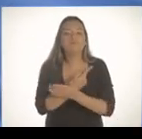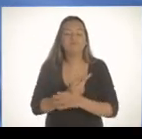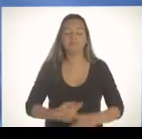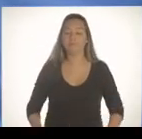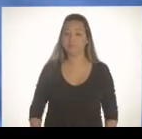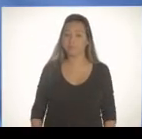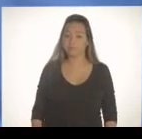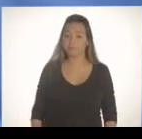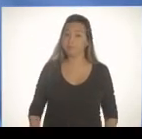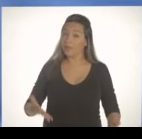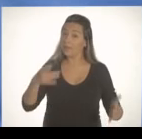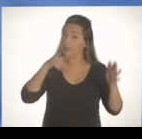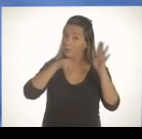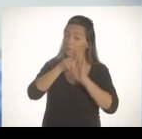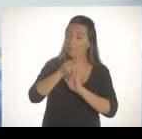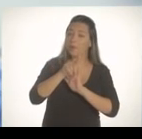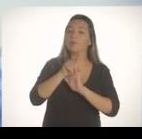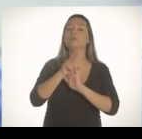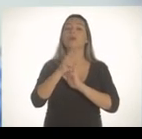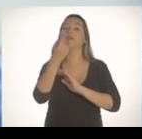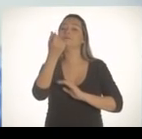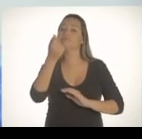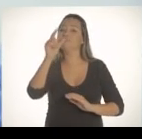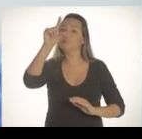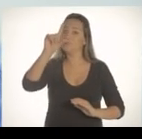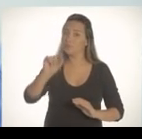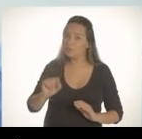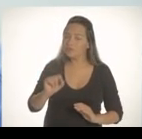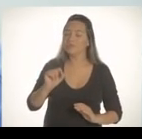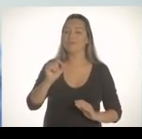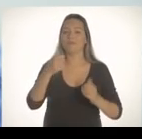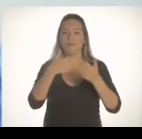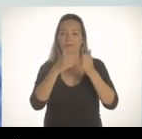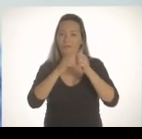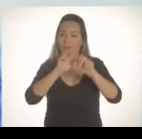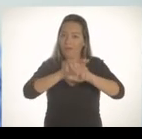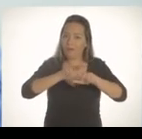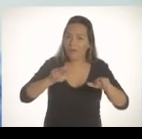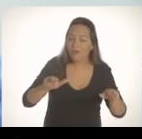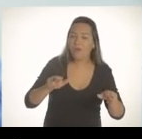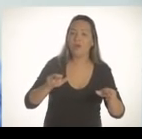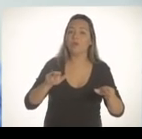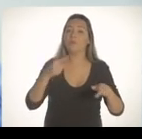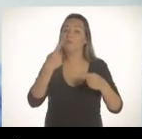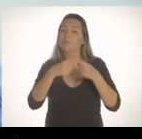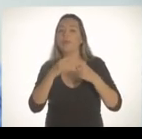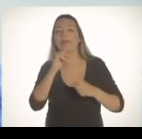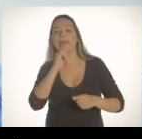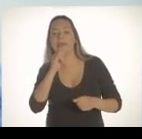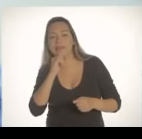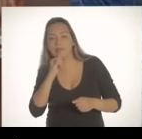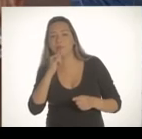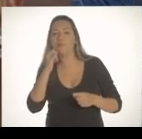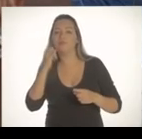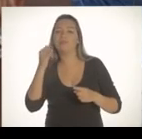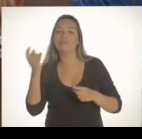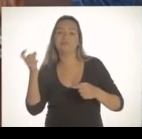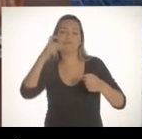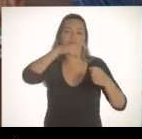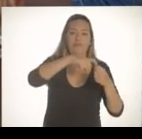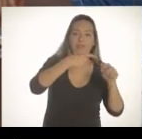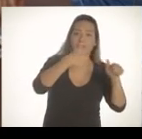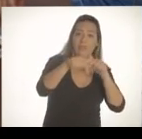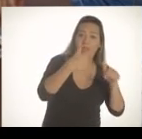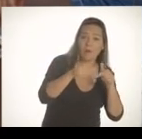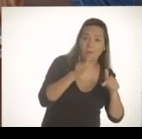é sobre a redução progressiva das tarifas de ônibus, né? Porque na Zona Oeste a gente sabe que para você sair e